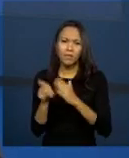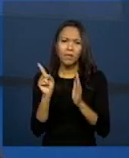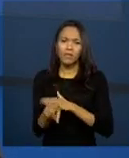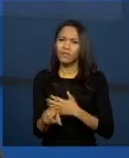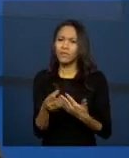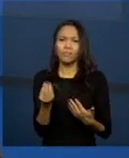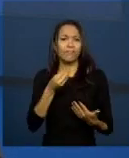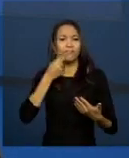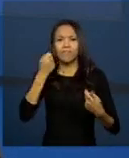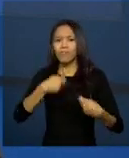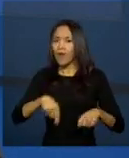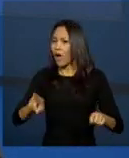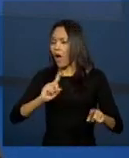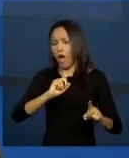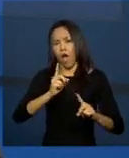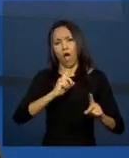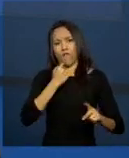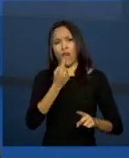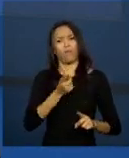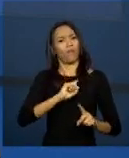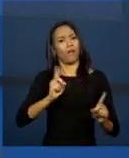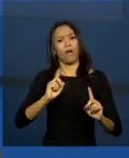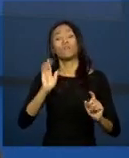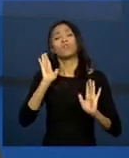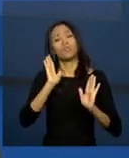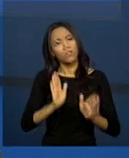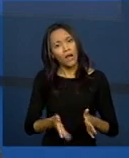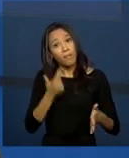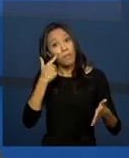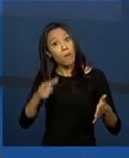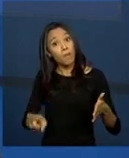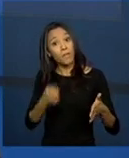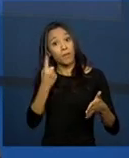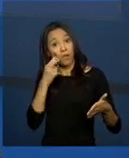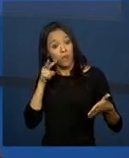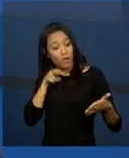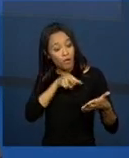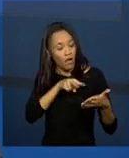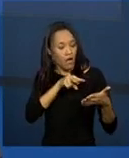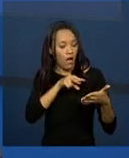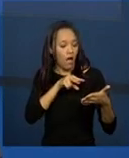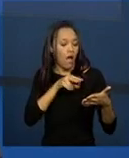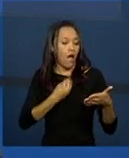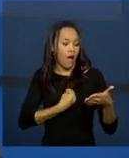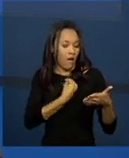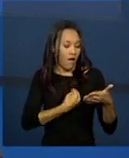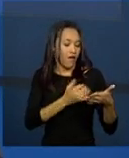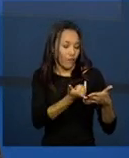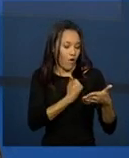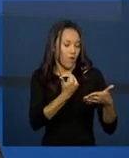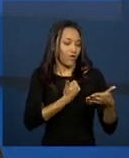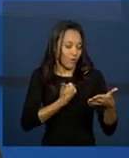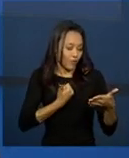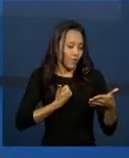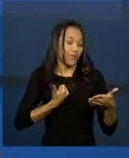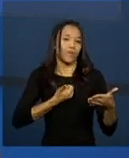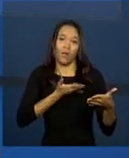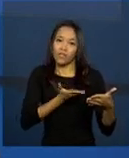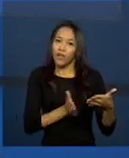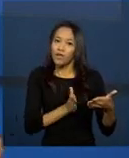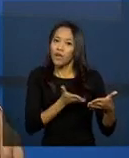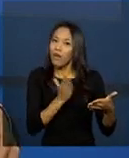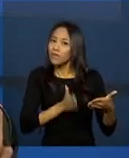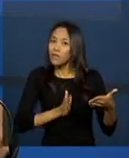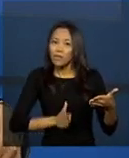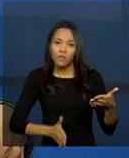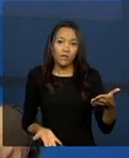né? E a gente sempre dizia, não, isso já a gente tem que consultar lá no cadastro único. Com o prontuário eletrônico simplificado...